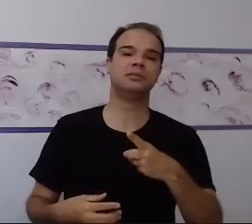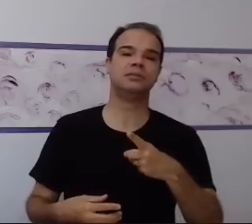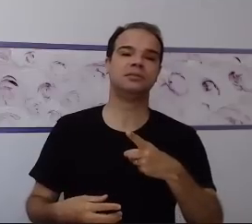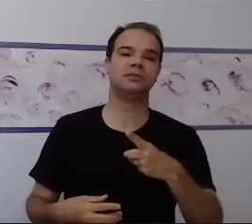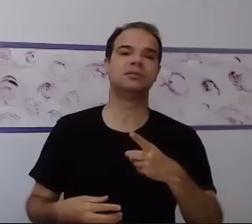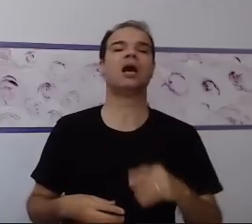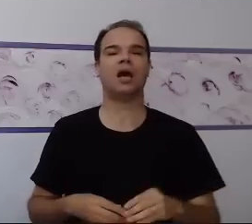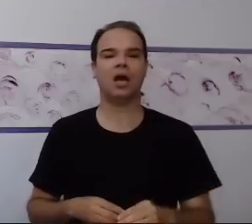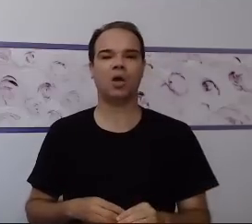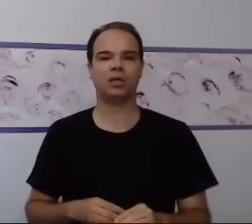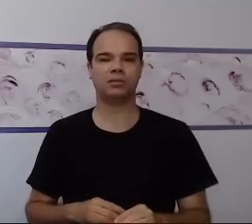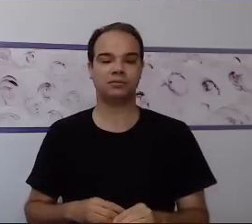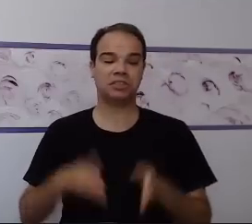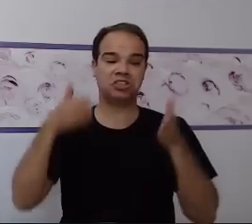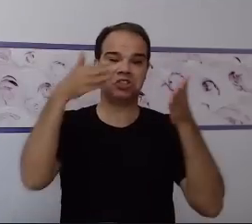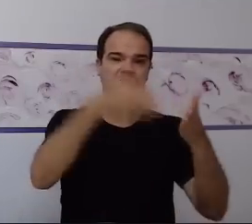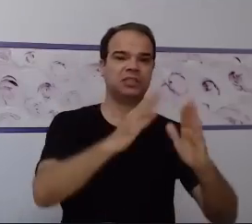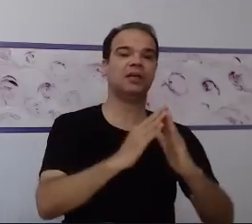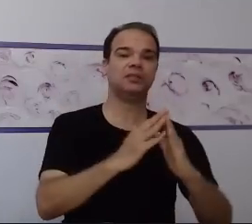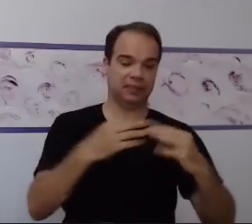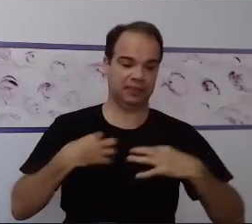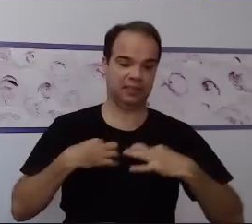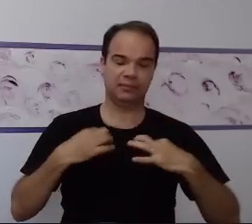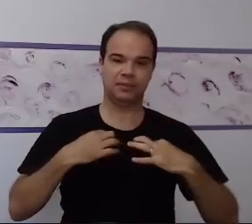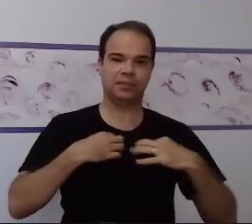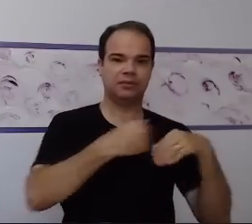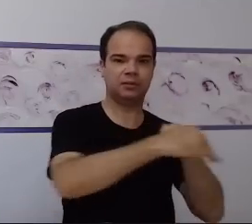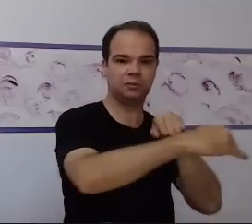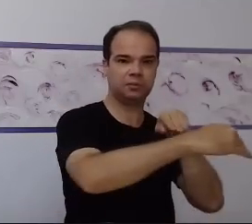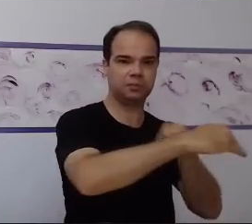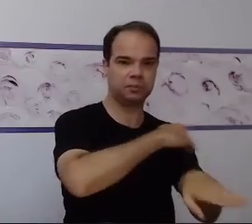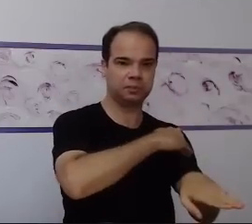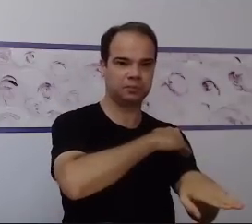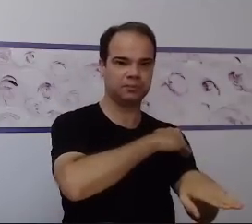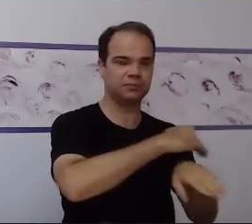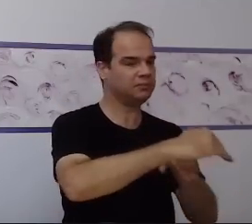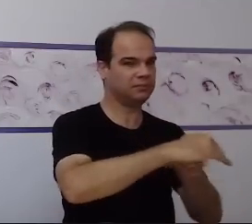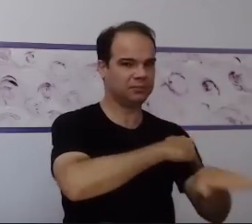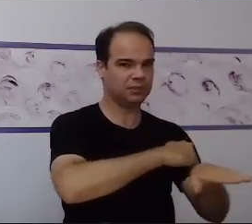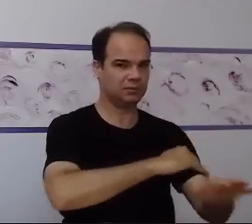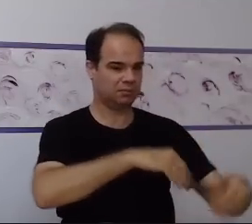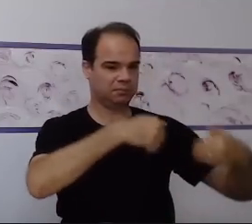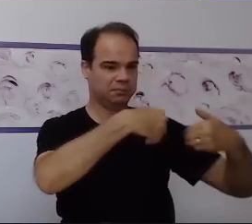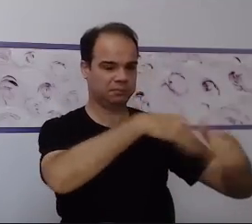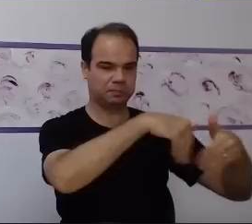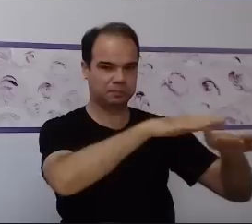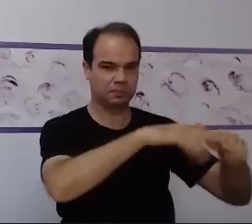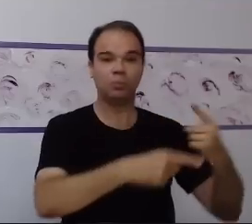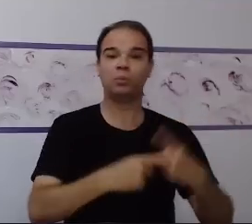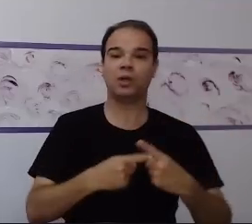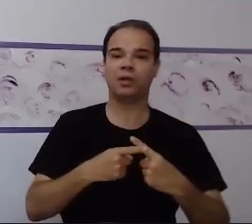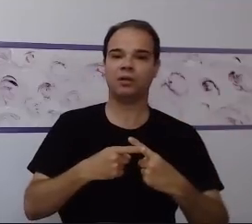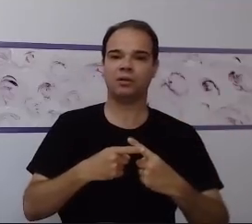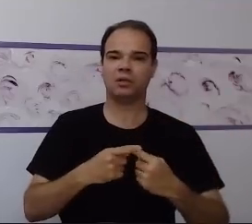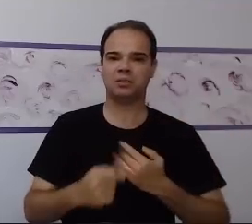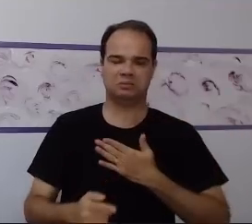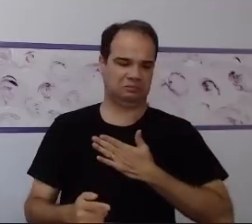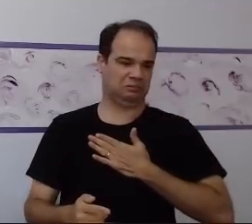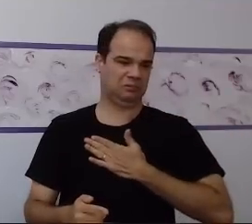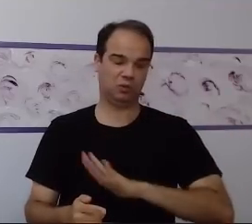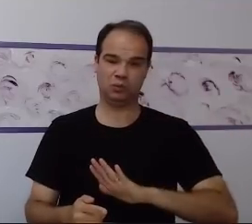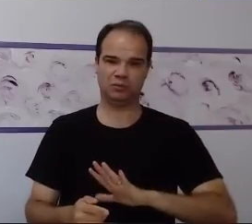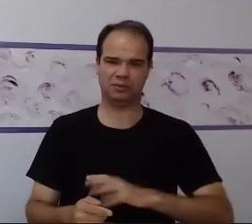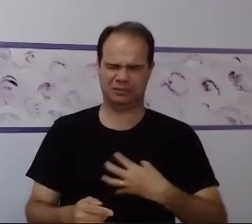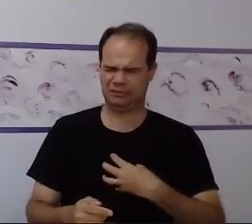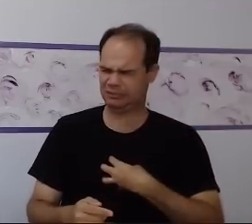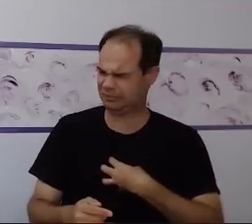e vai jogar a camiseta fora. Você vai, ou vai escondendo o guarda-roupa. Por quê? Porque não te favoreceu. Então,